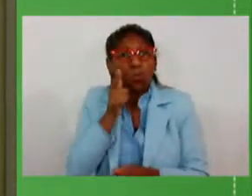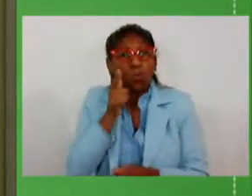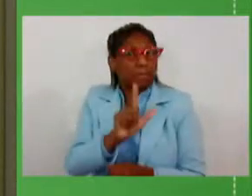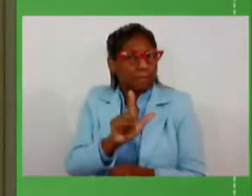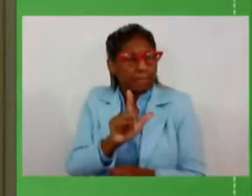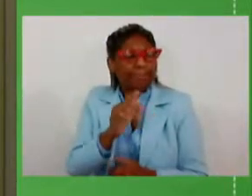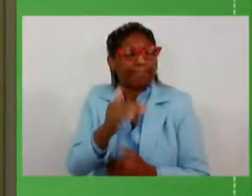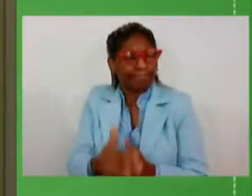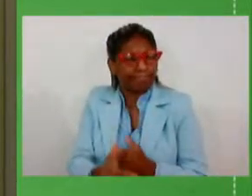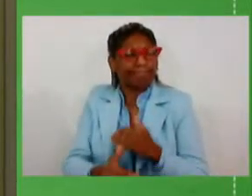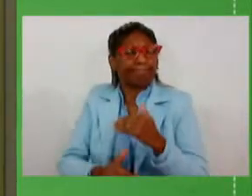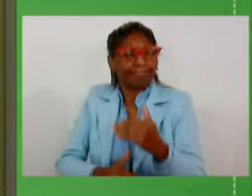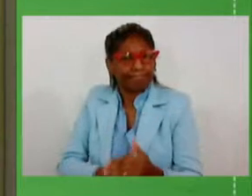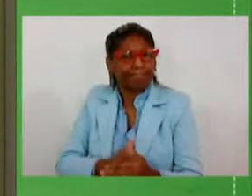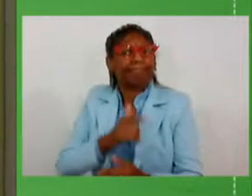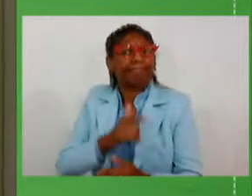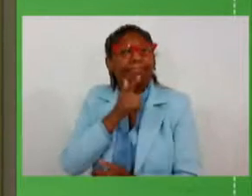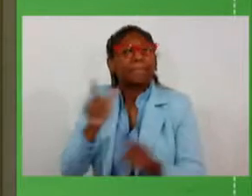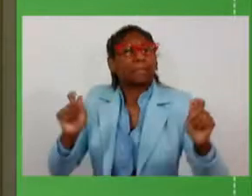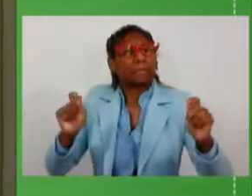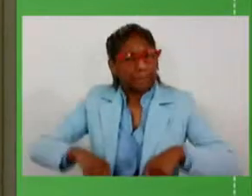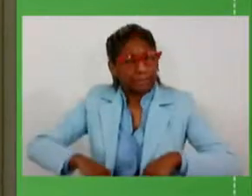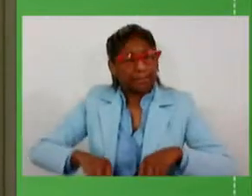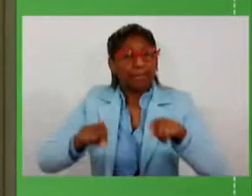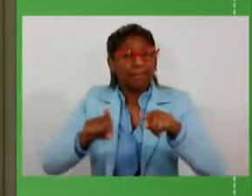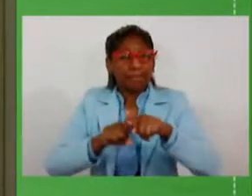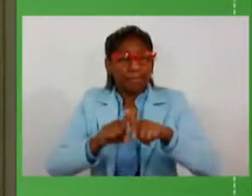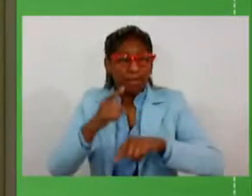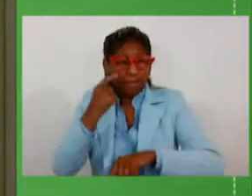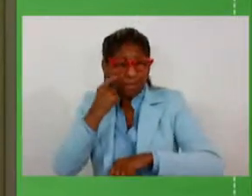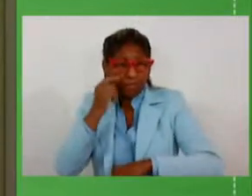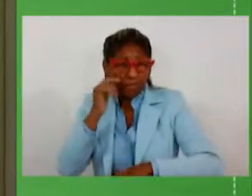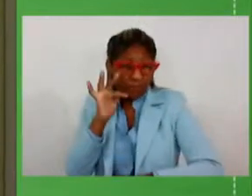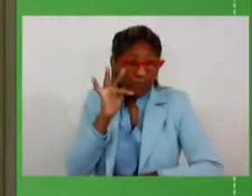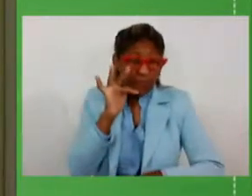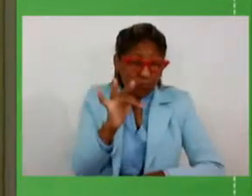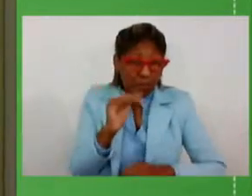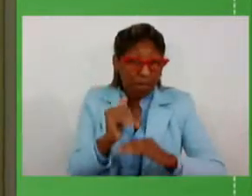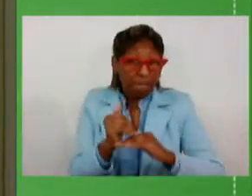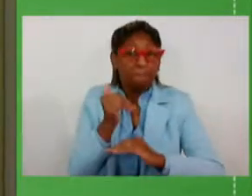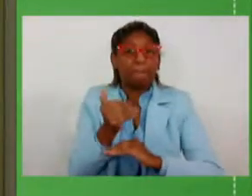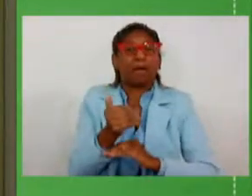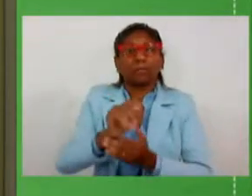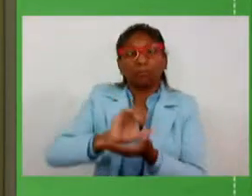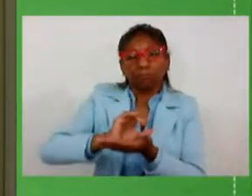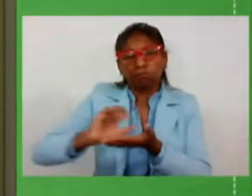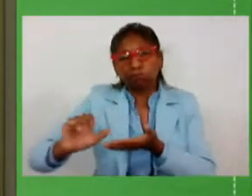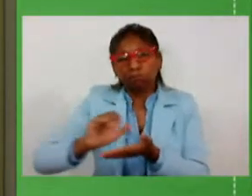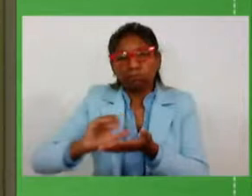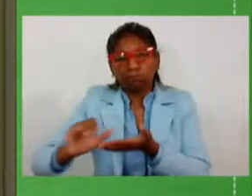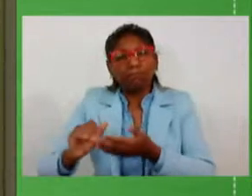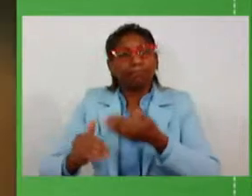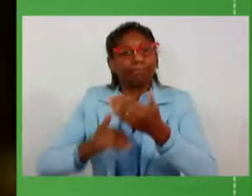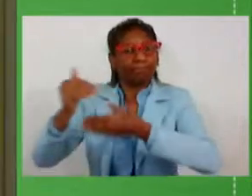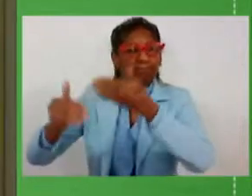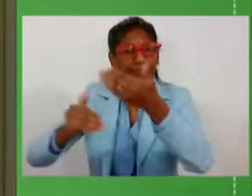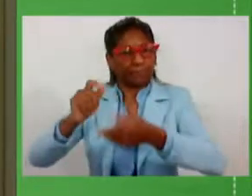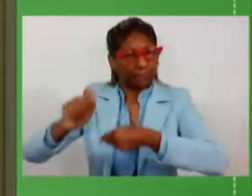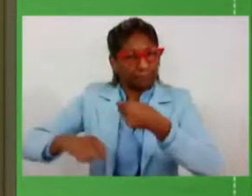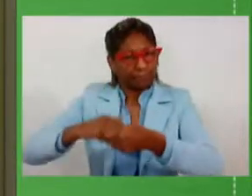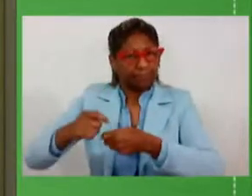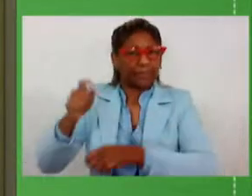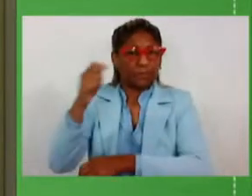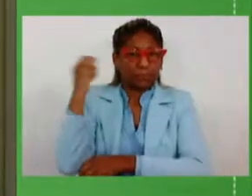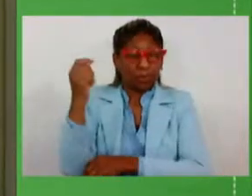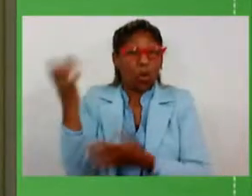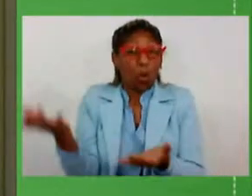e projetar capacidade maior de investimento para o Rio Grande do Sul. E hoje a gente apresenta